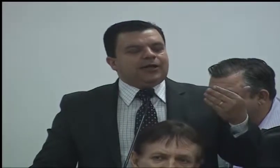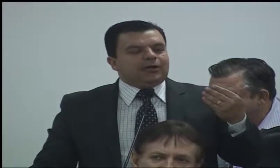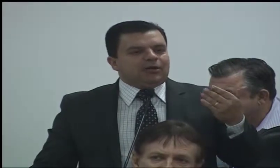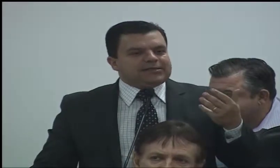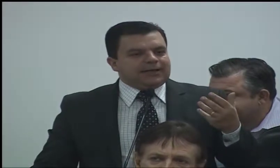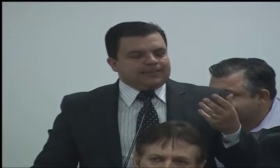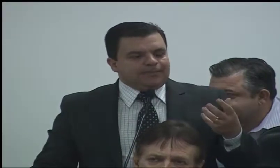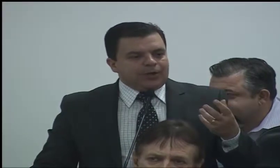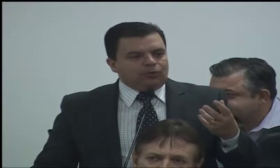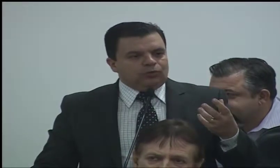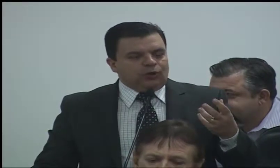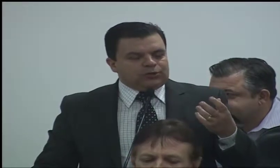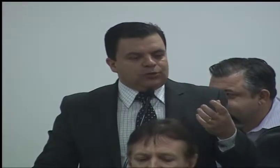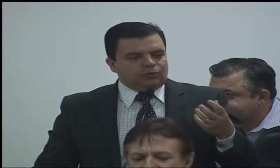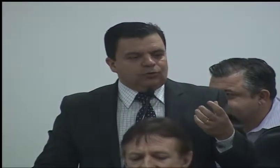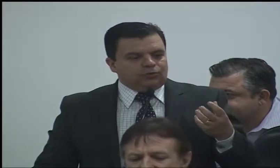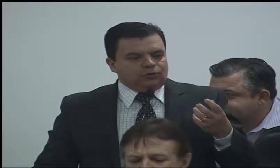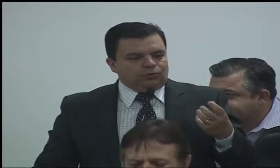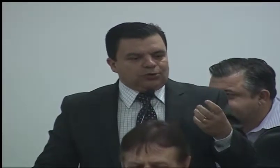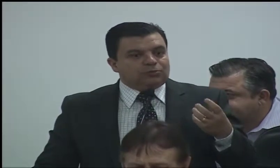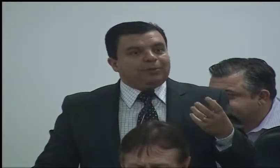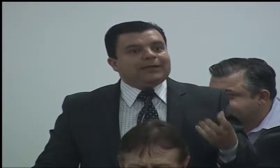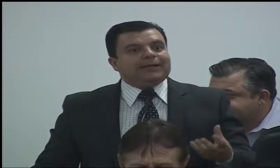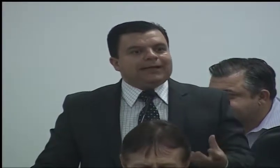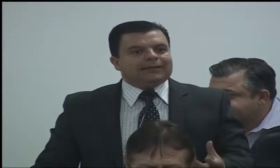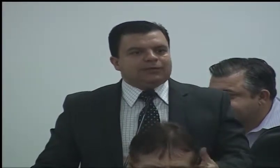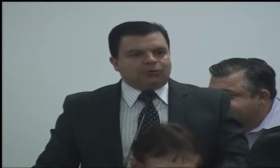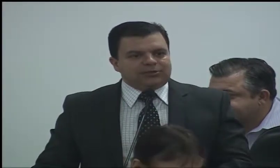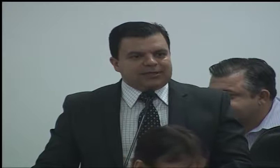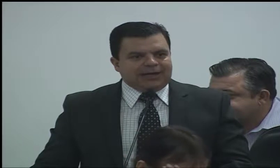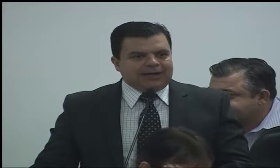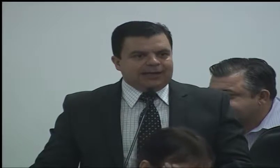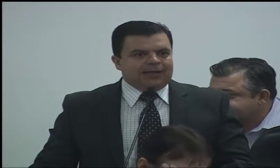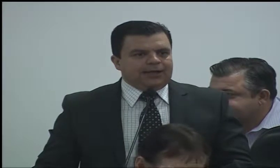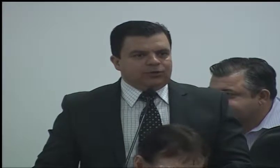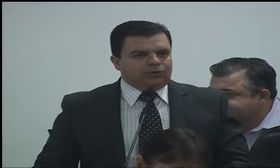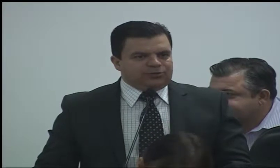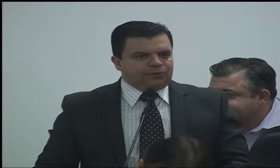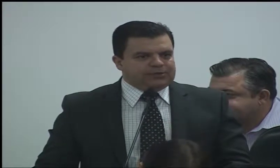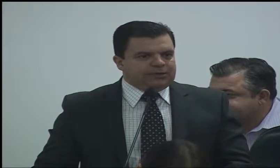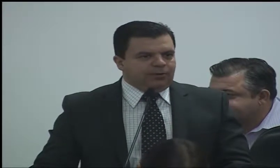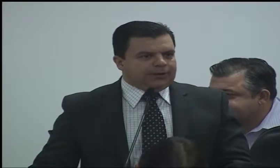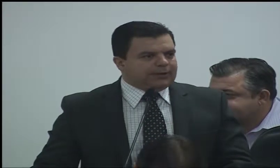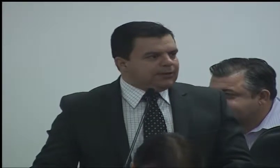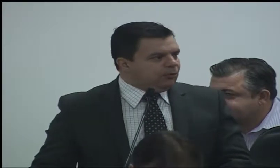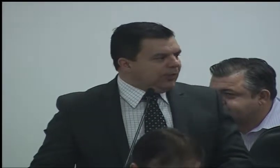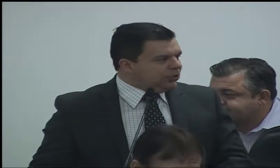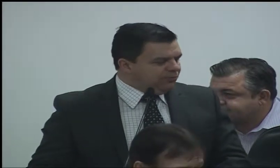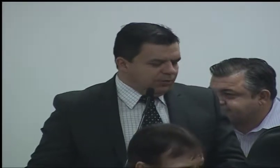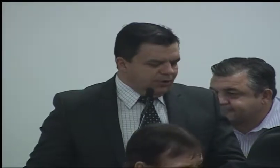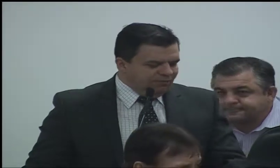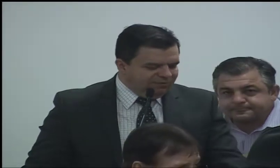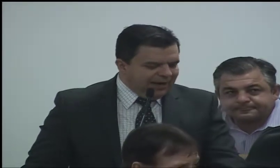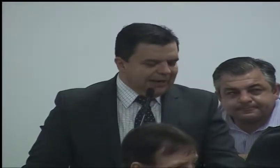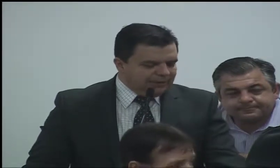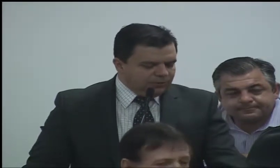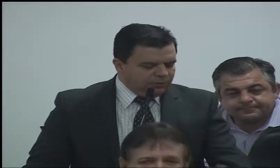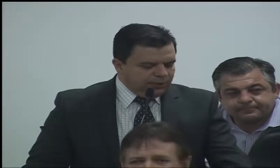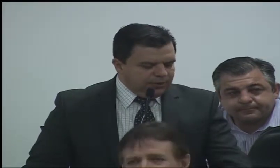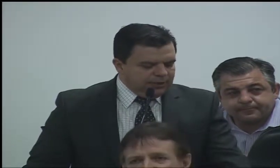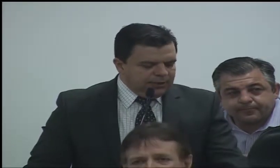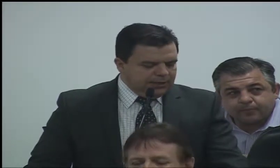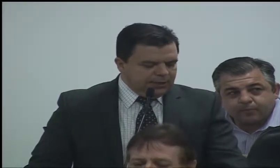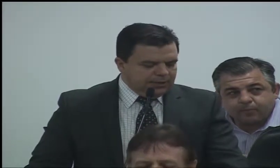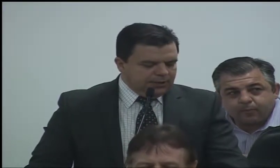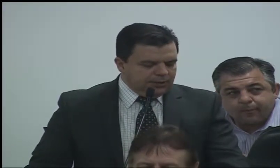a nossa, o nosso, o nosso planeta como estará em 2050? Então, eu acho válido